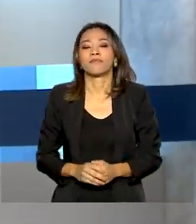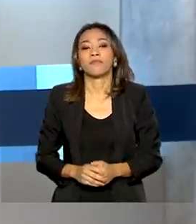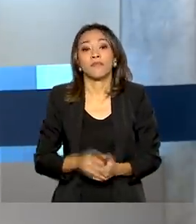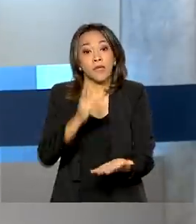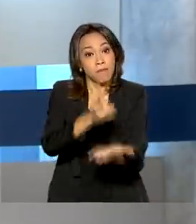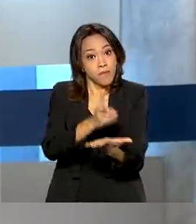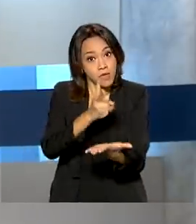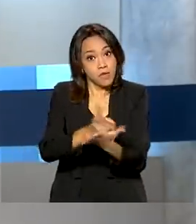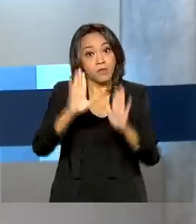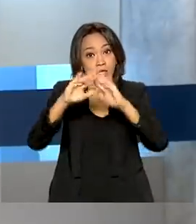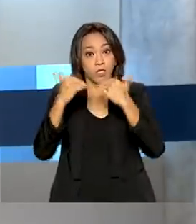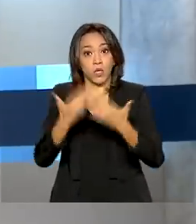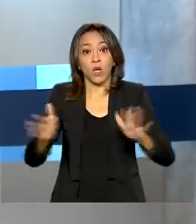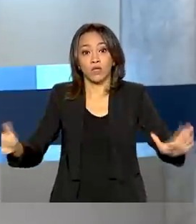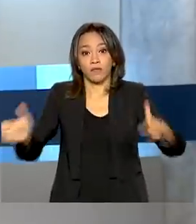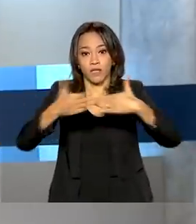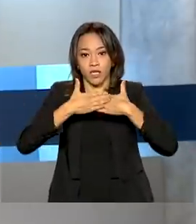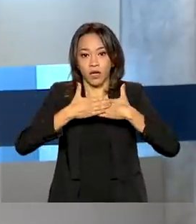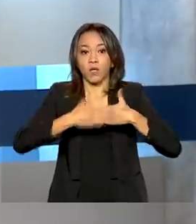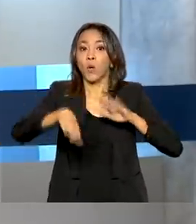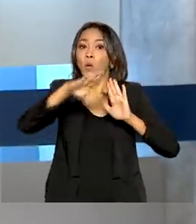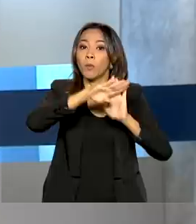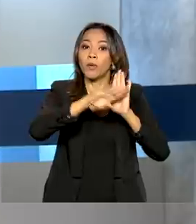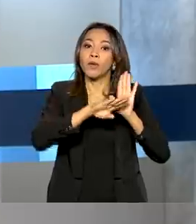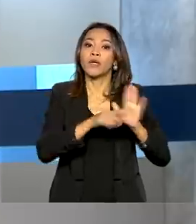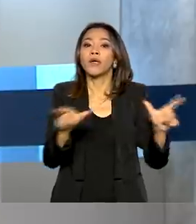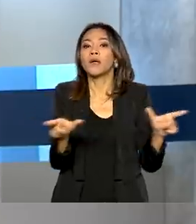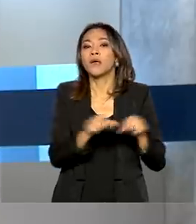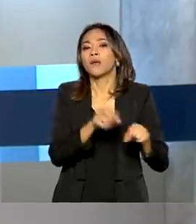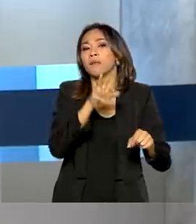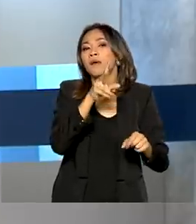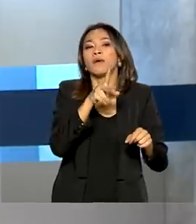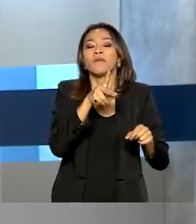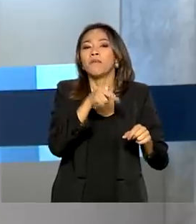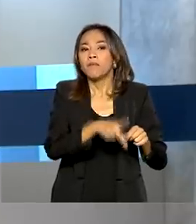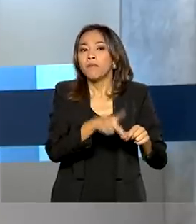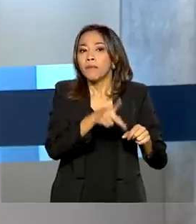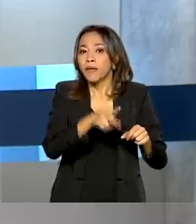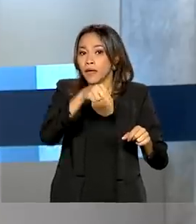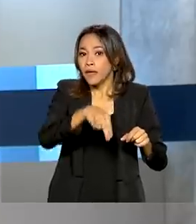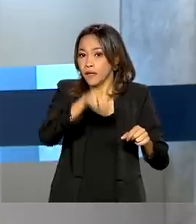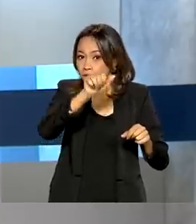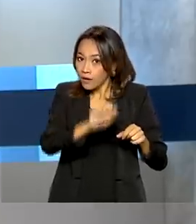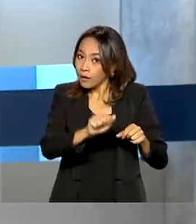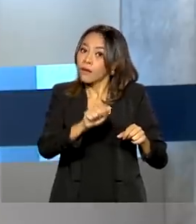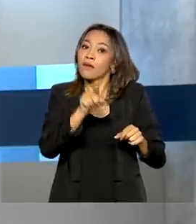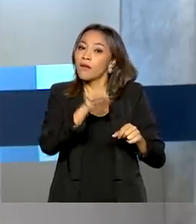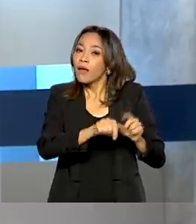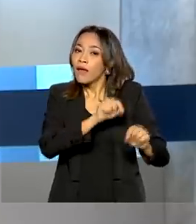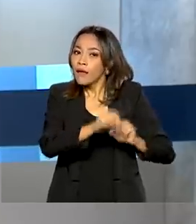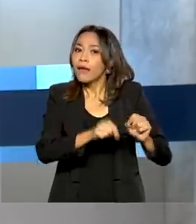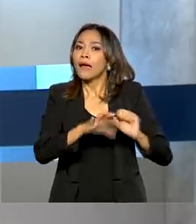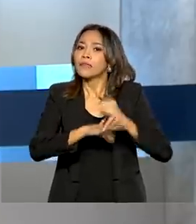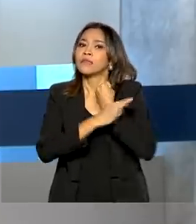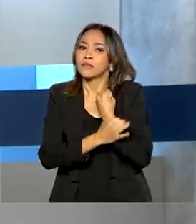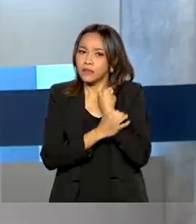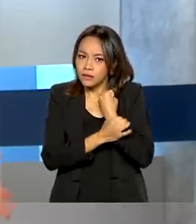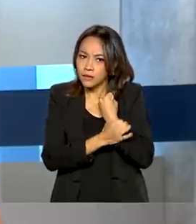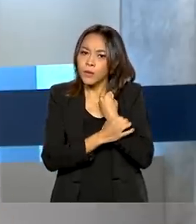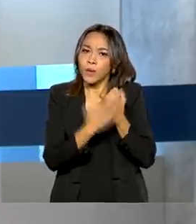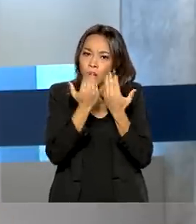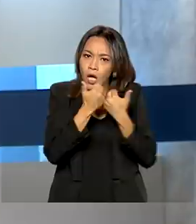mesmo com as escolas fechadas, o Programa Nacional de Alimentação Escolar garantiu a segurança alimentar da rede pública em 2020.